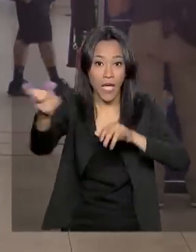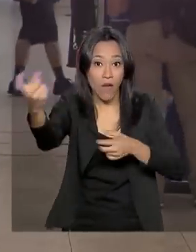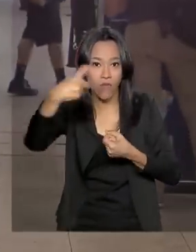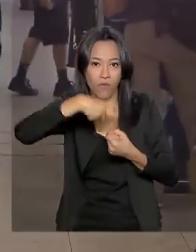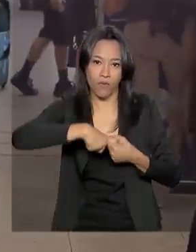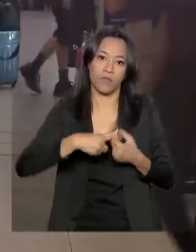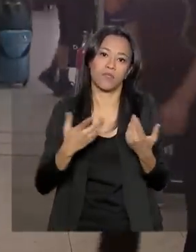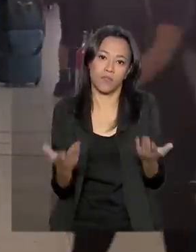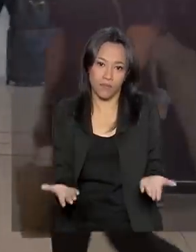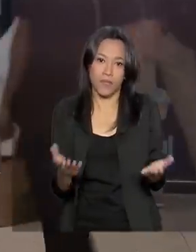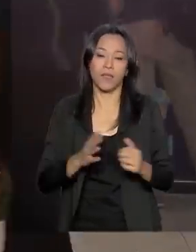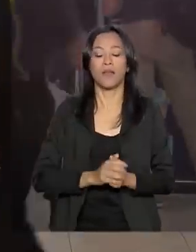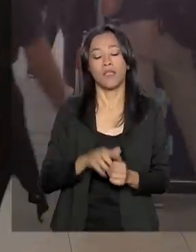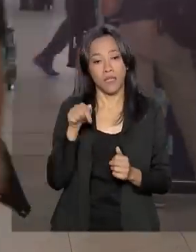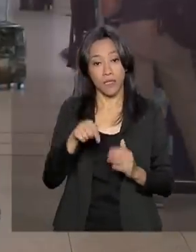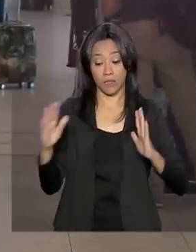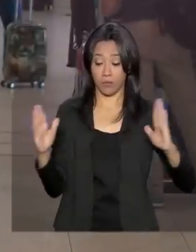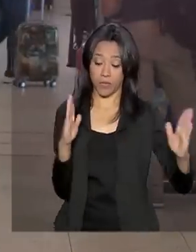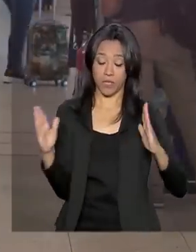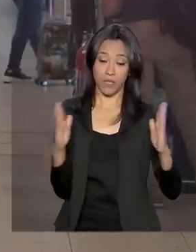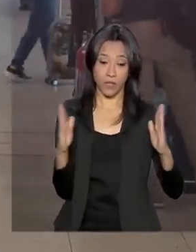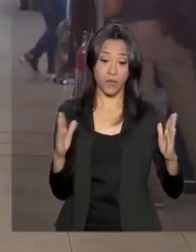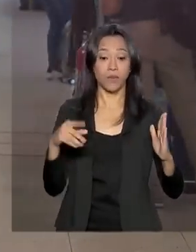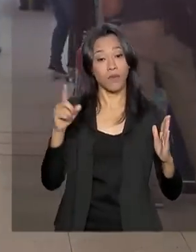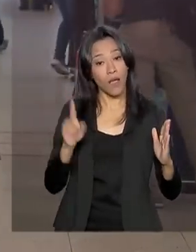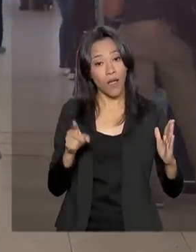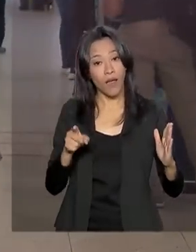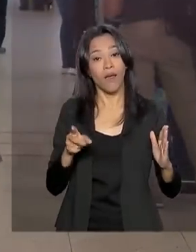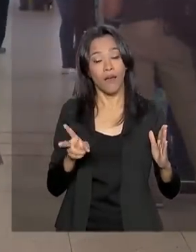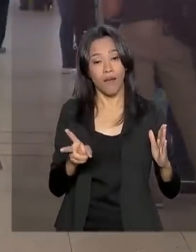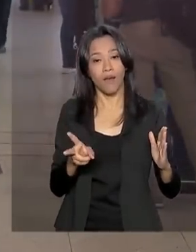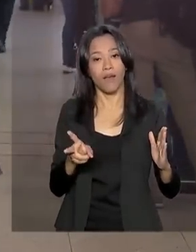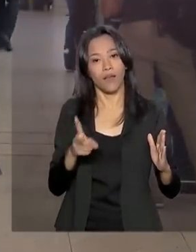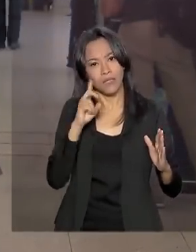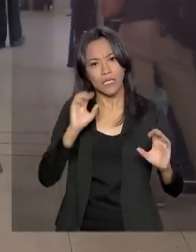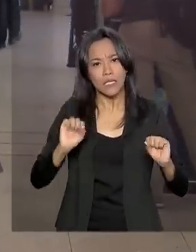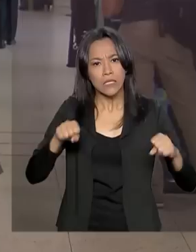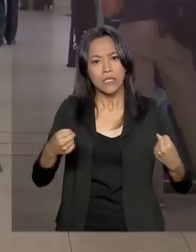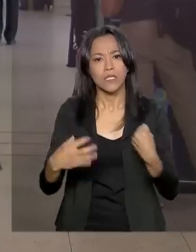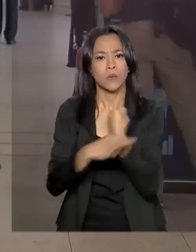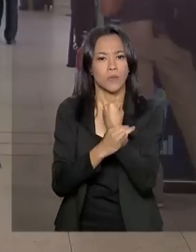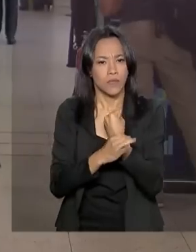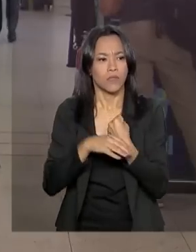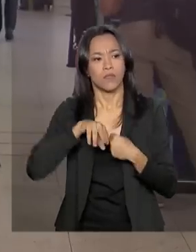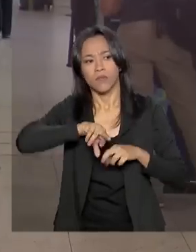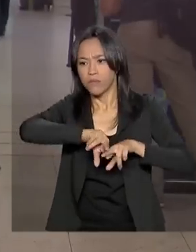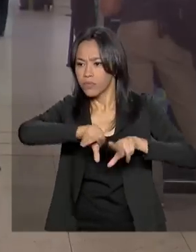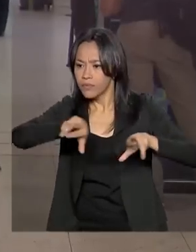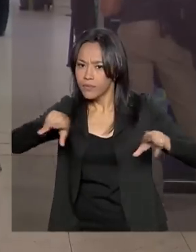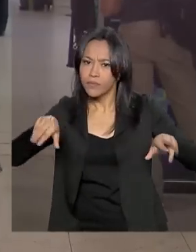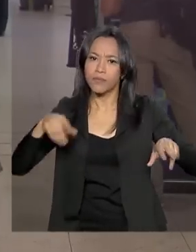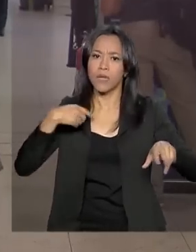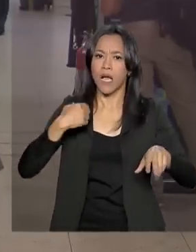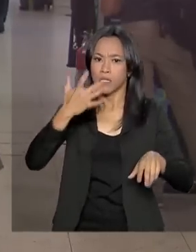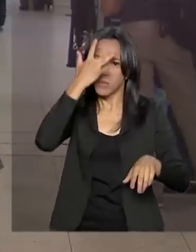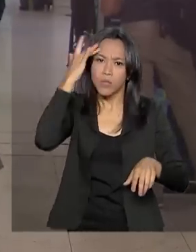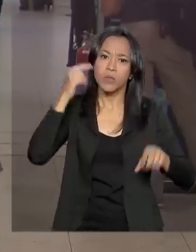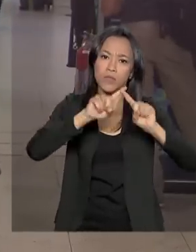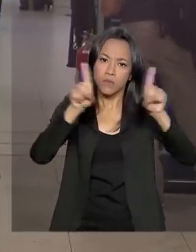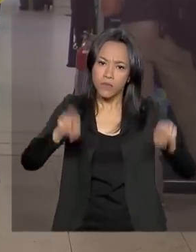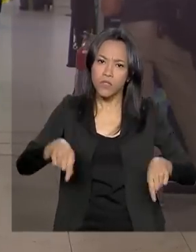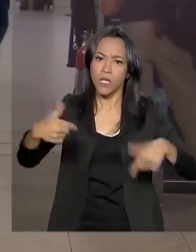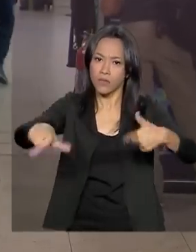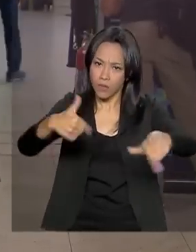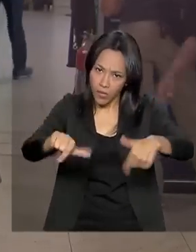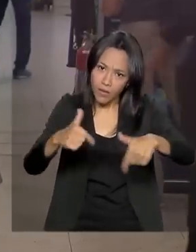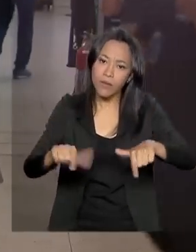Nesse período de maior movimentação, a manutenção dos aeroportos é reforçada, assim como o número de funcionários disponíveis